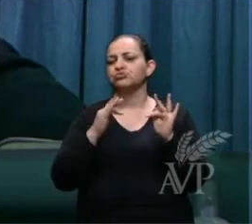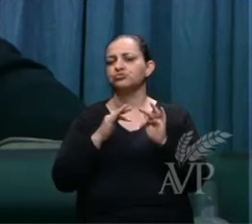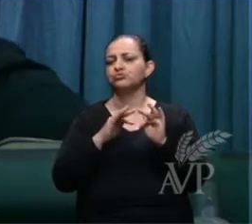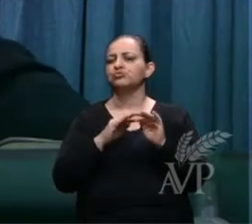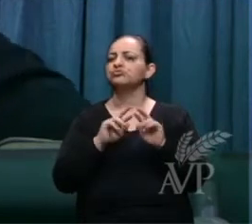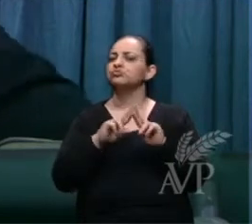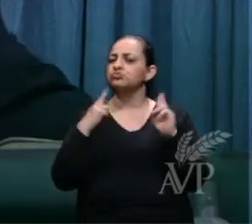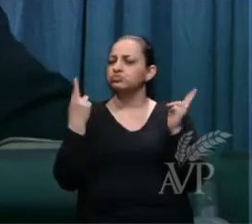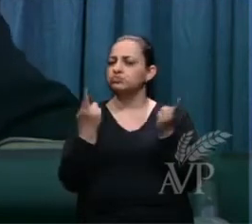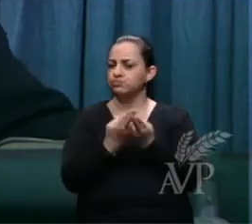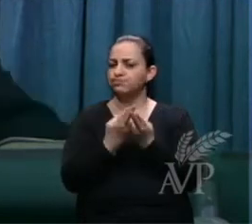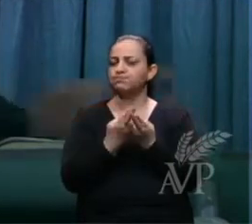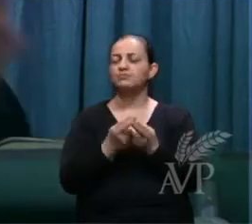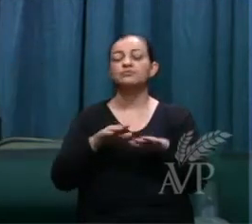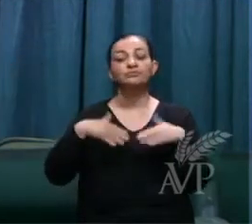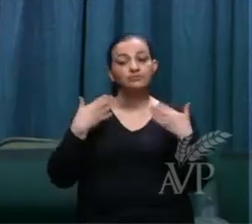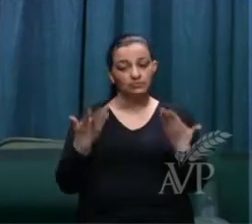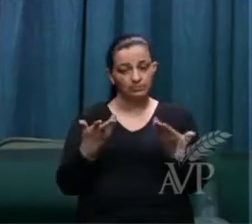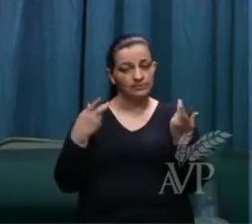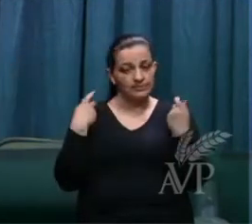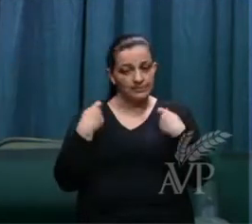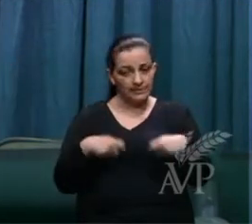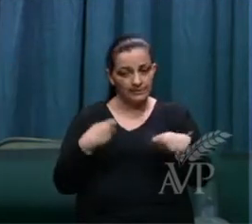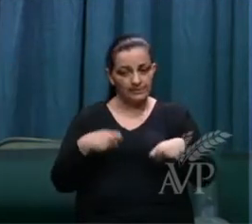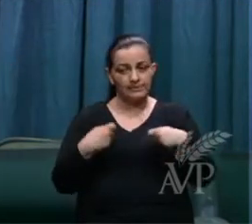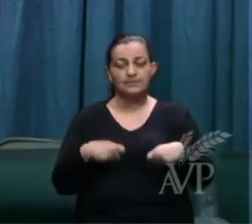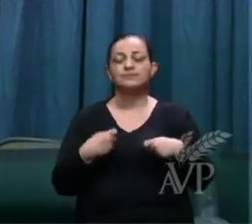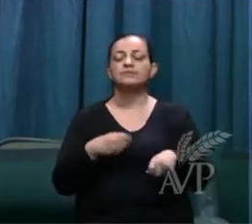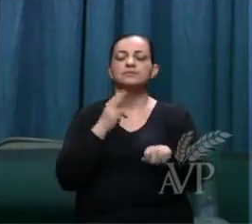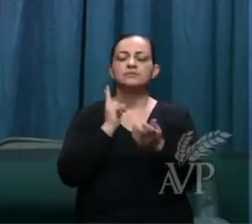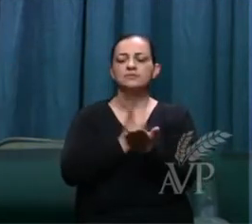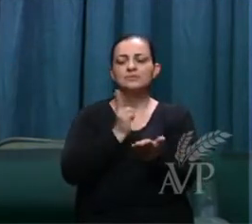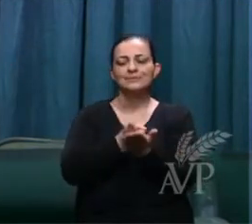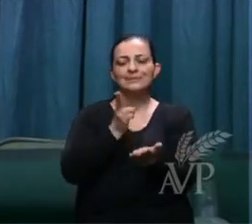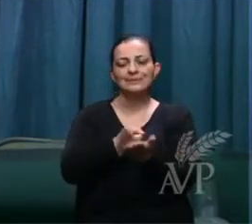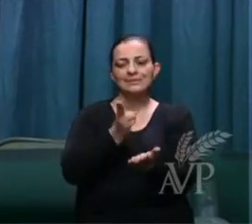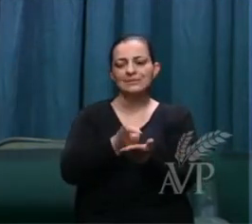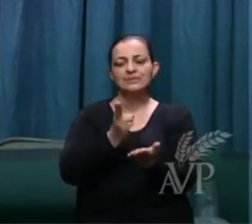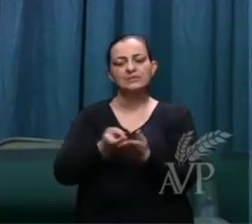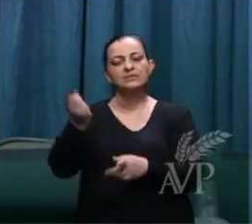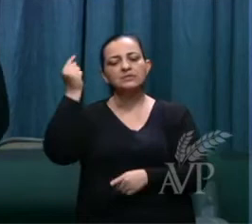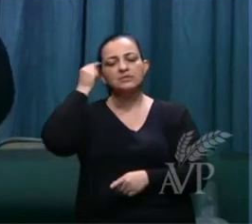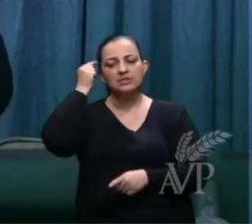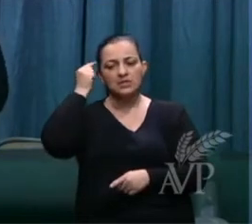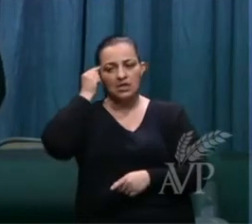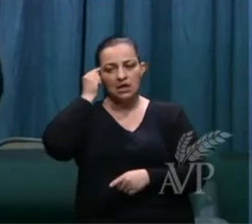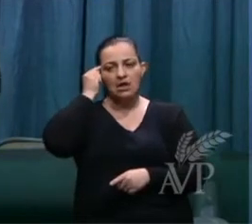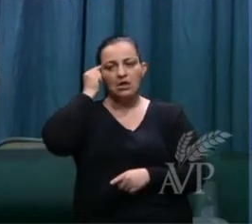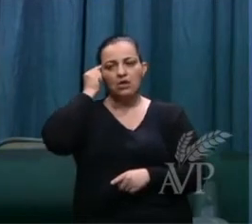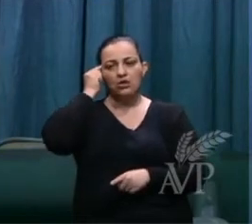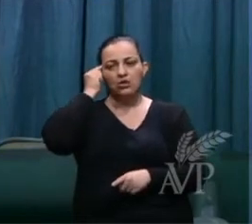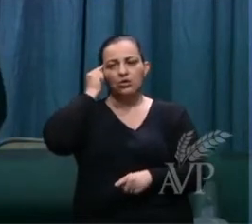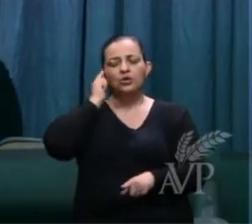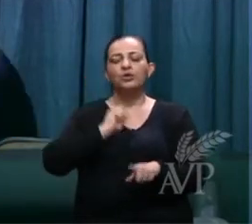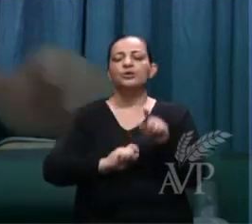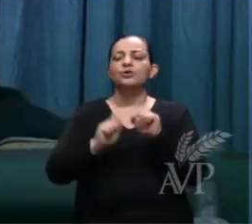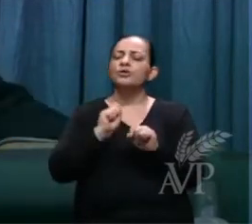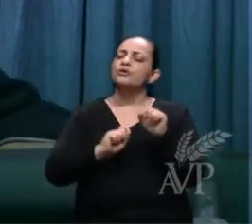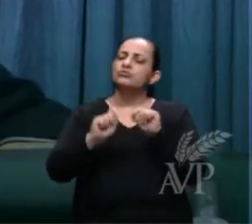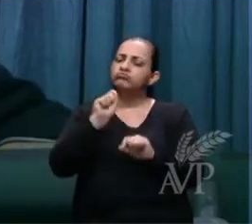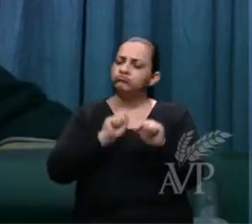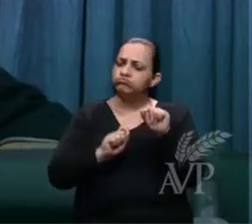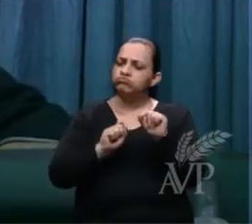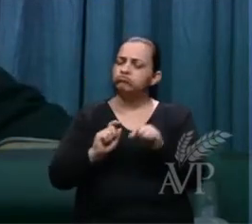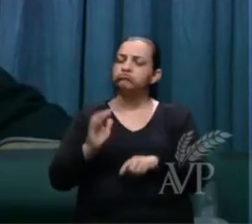Então, é preciso que sempre a gente pense que um dia terá que